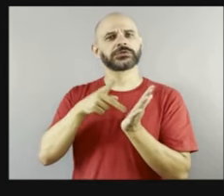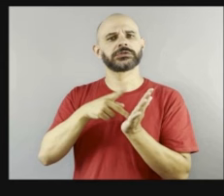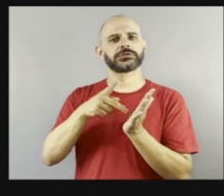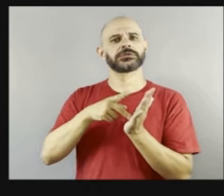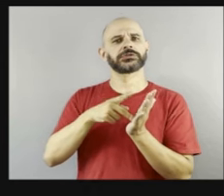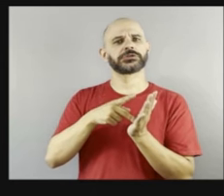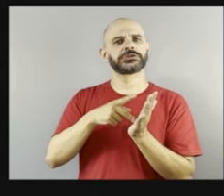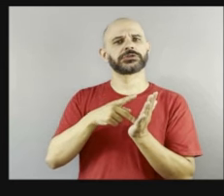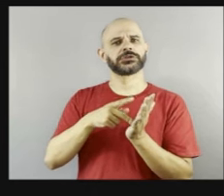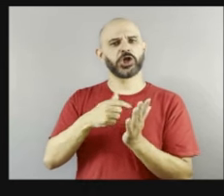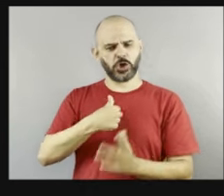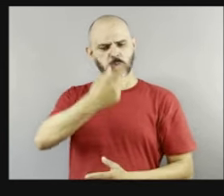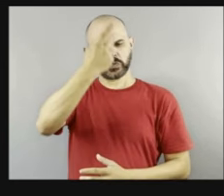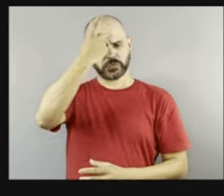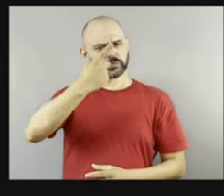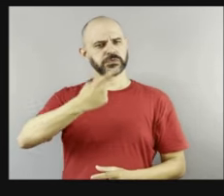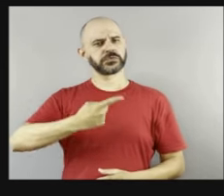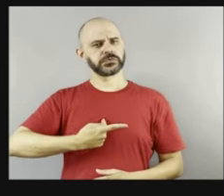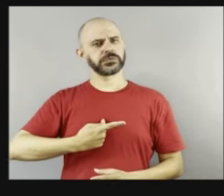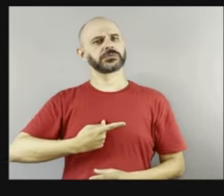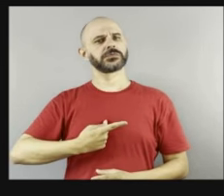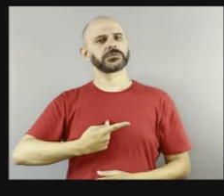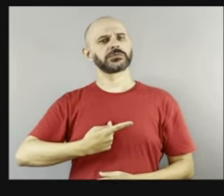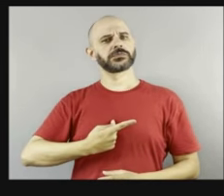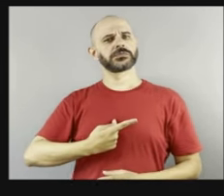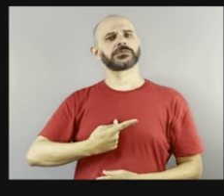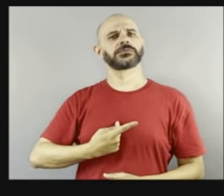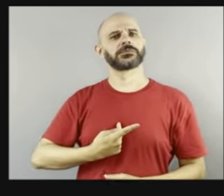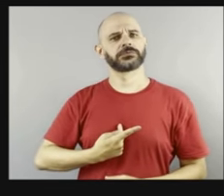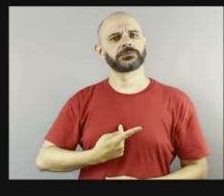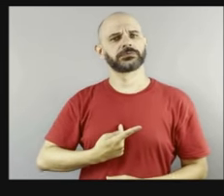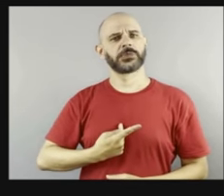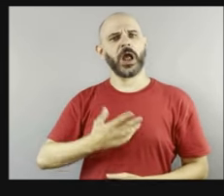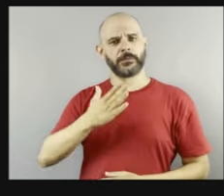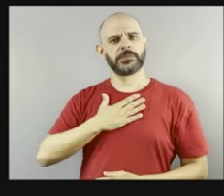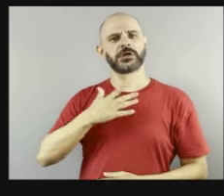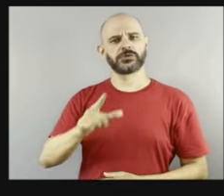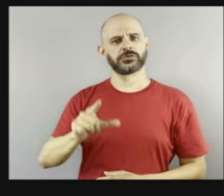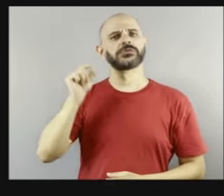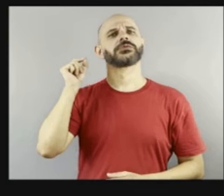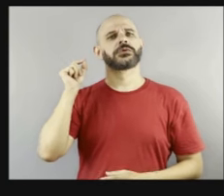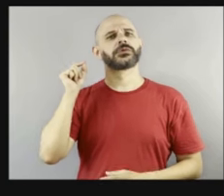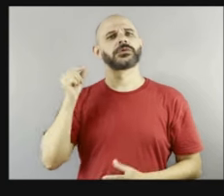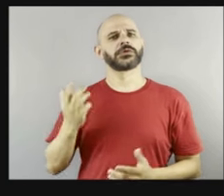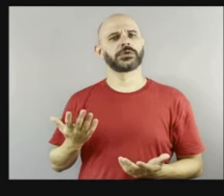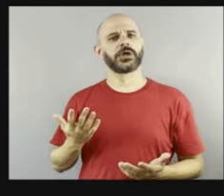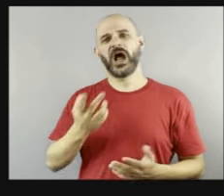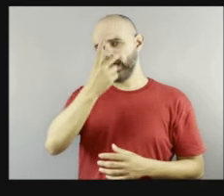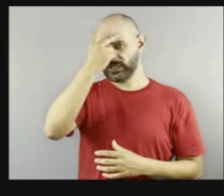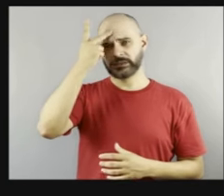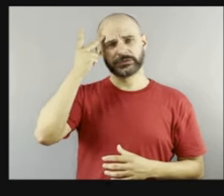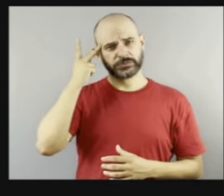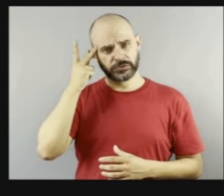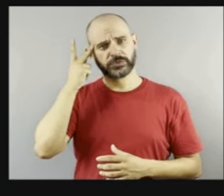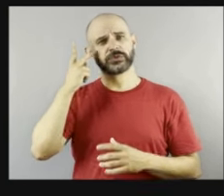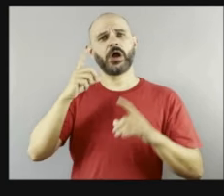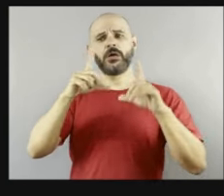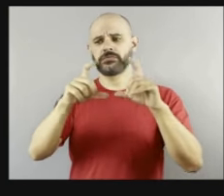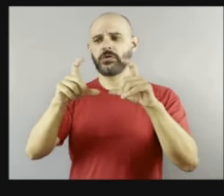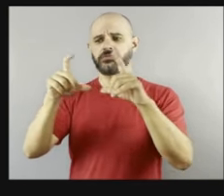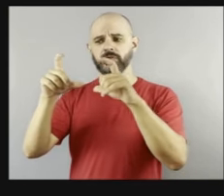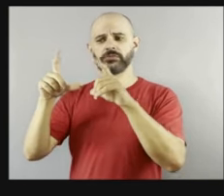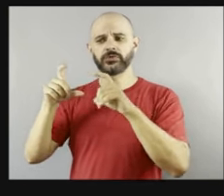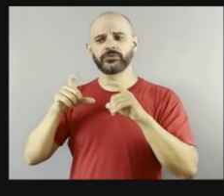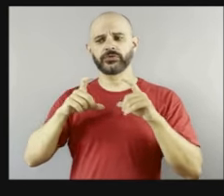dona das suas escolhas e as pessoas fazem muito essa foto, a hora que saem, Porque fica disponível a cadeira e o